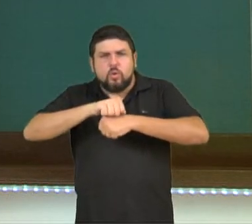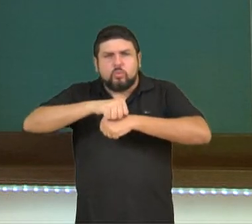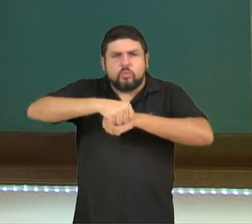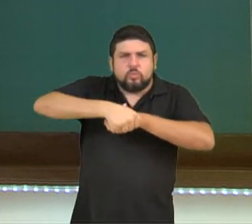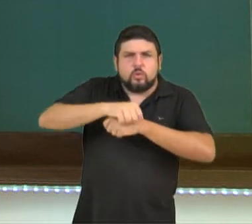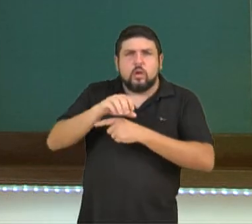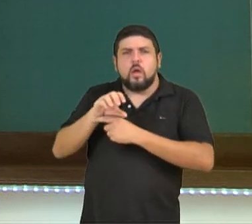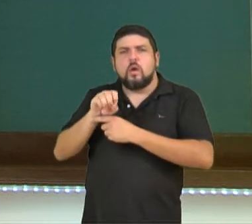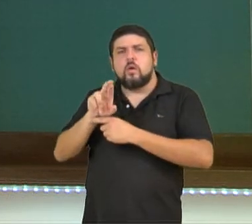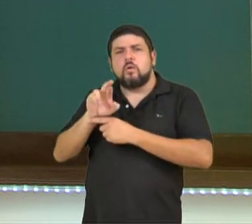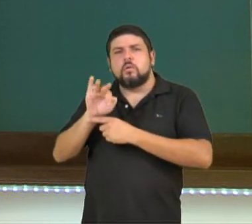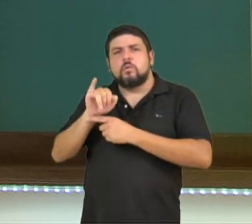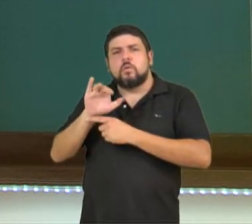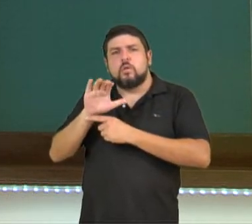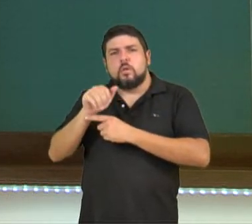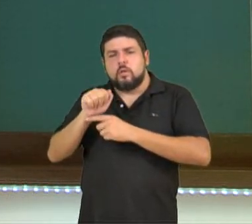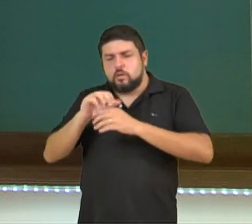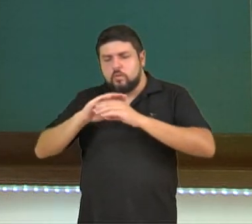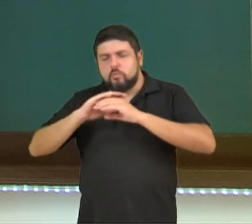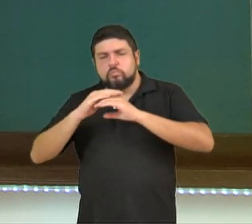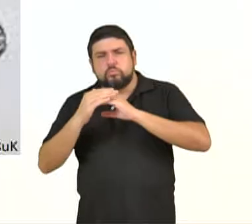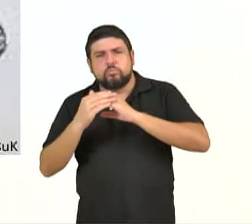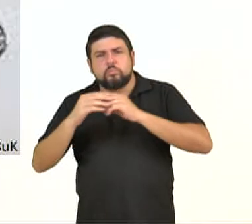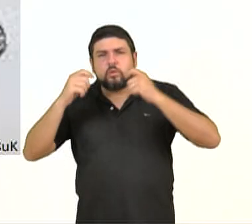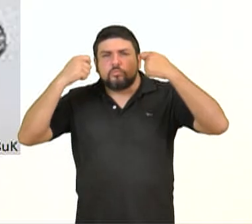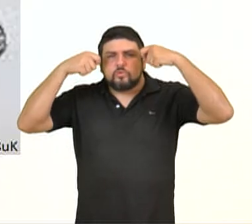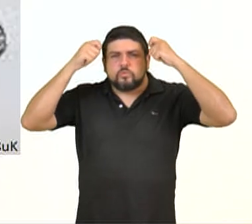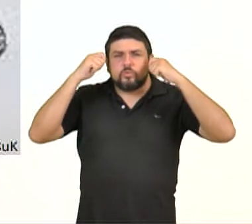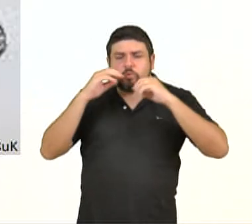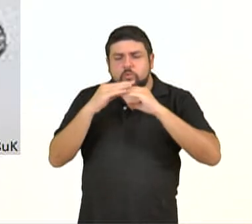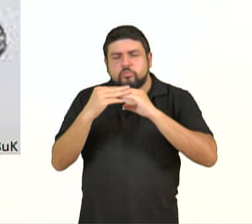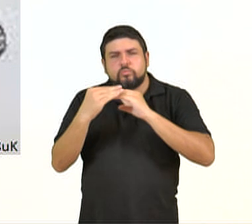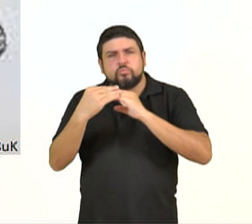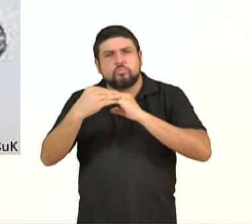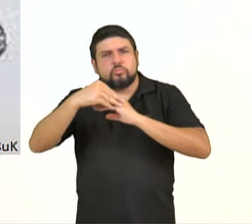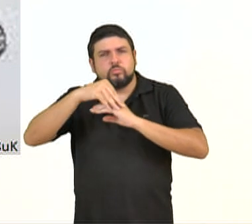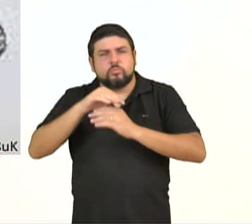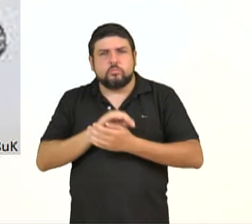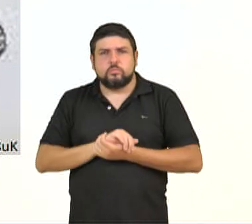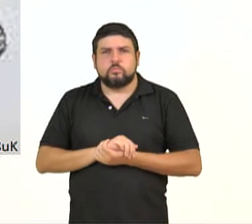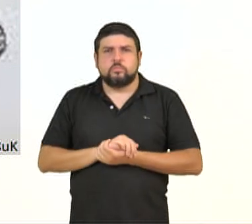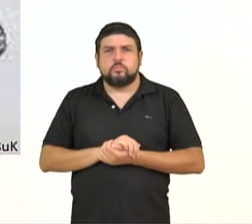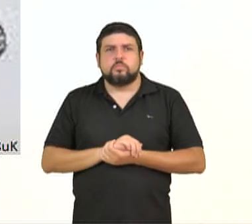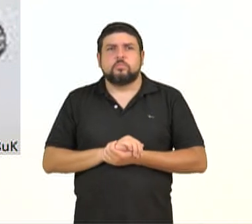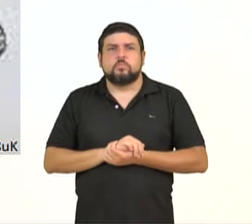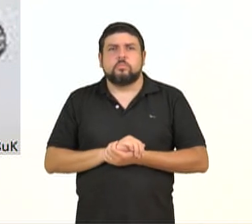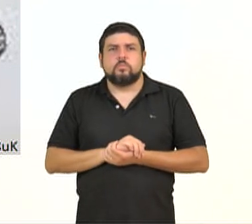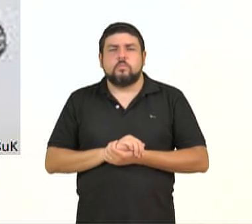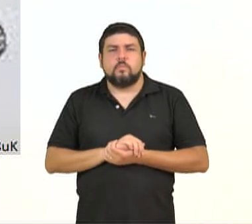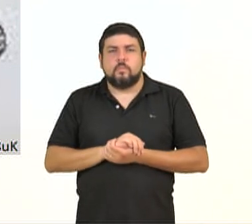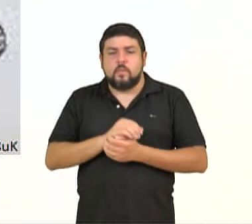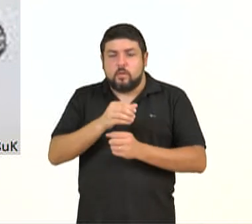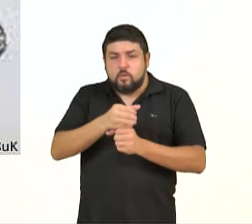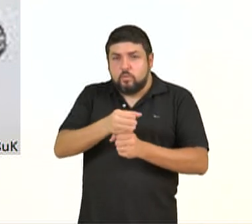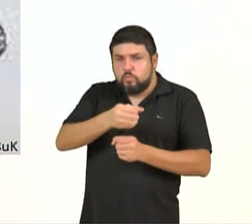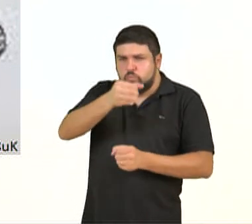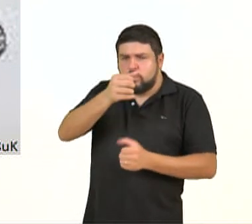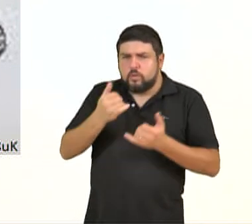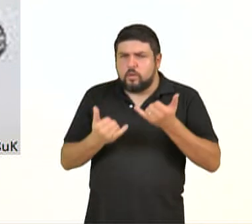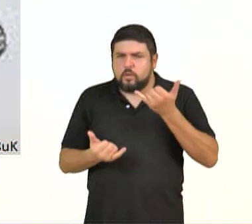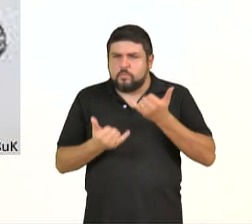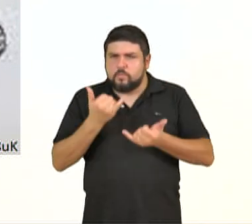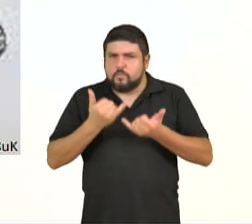e o que envolve a sua fabricação. Os bastões de beisebol e de softball são bem parecidos,